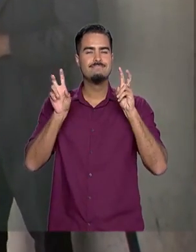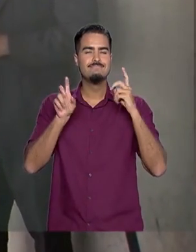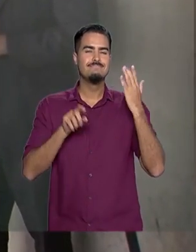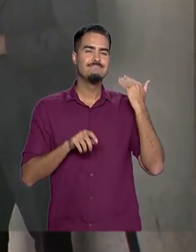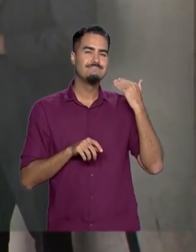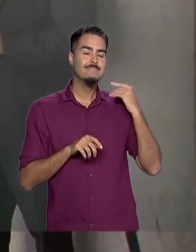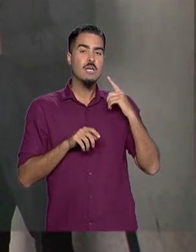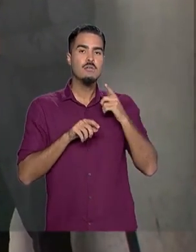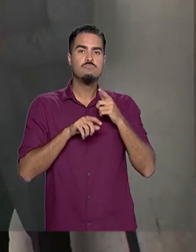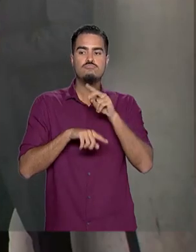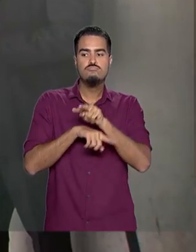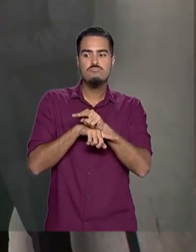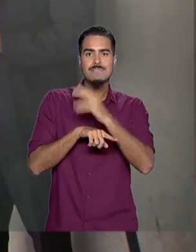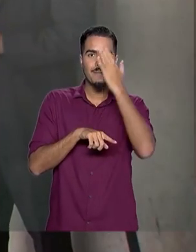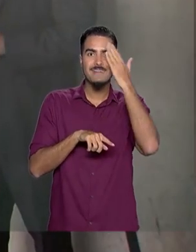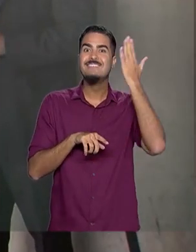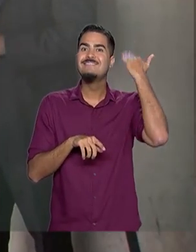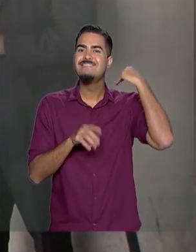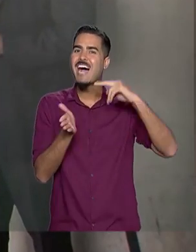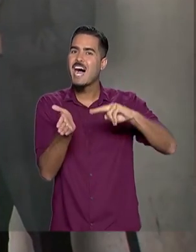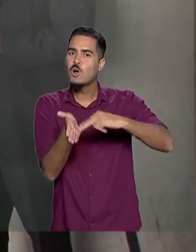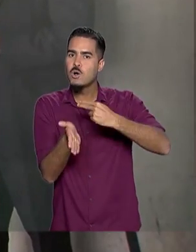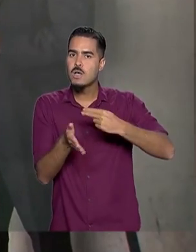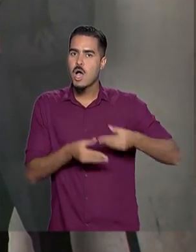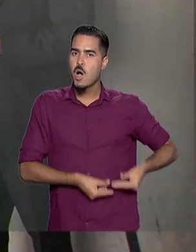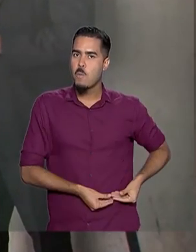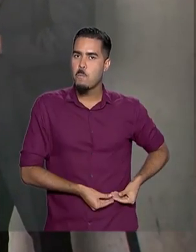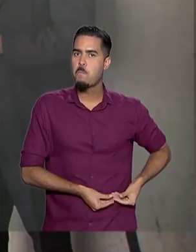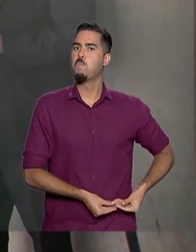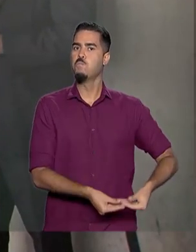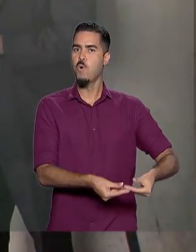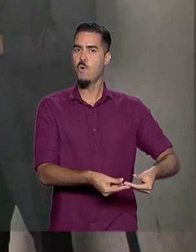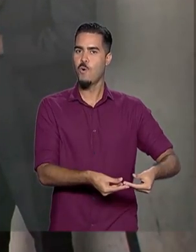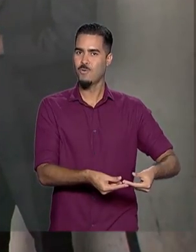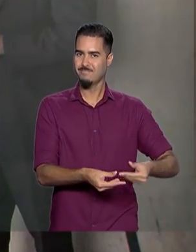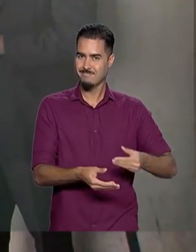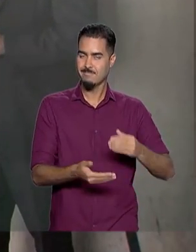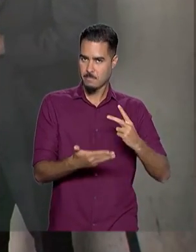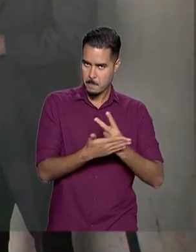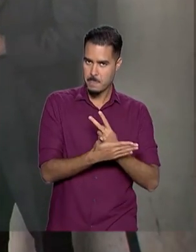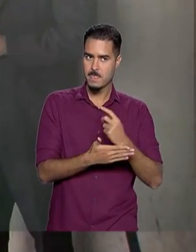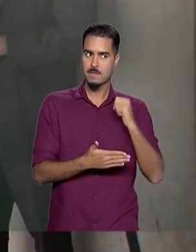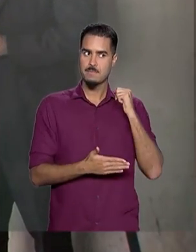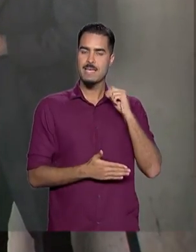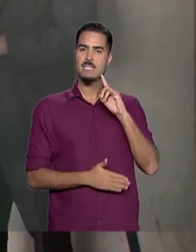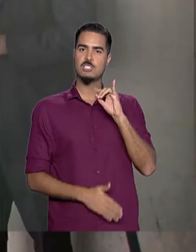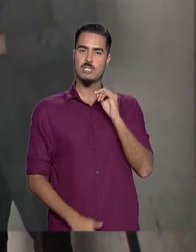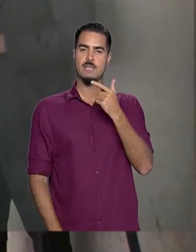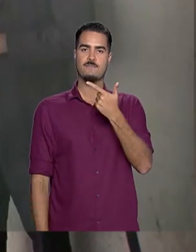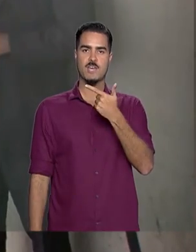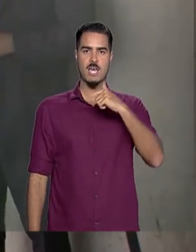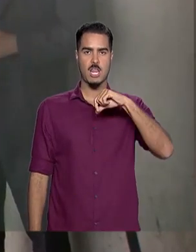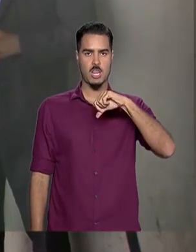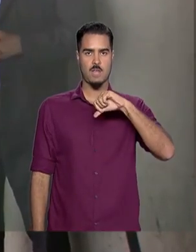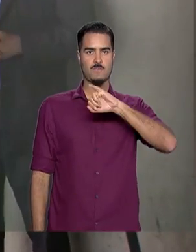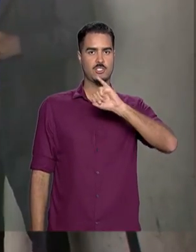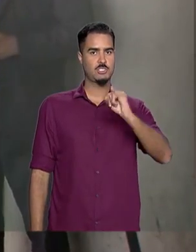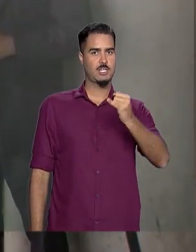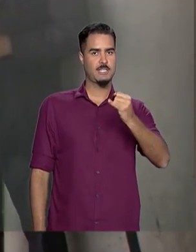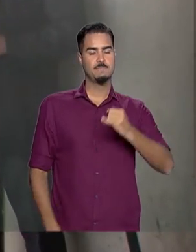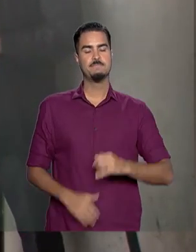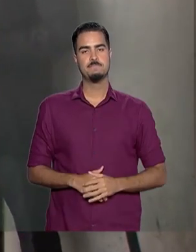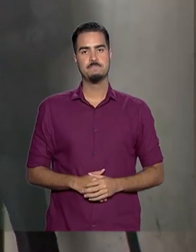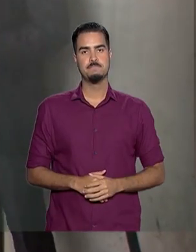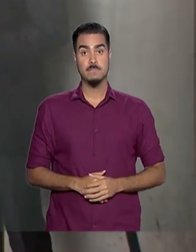ao acompanhamento da cirurgia da retirada da bolsa de colostomia que fez no dia 29 de janeiro.